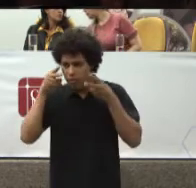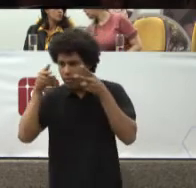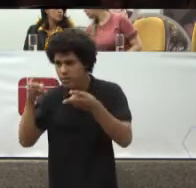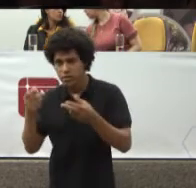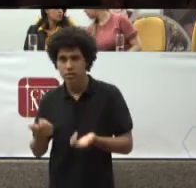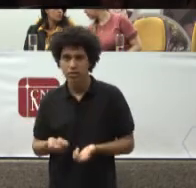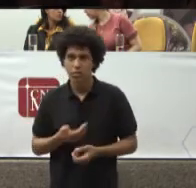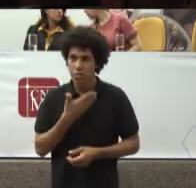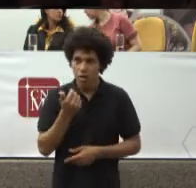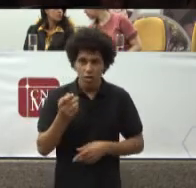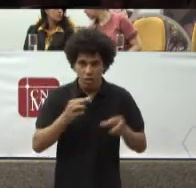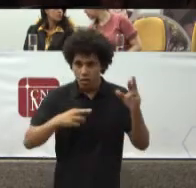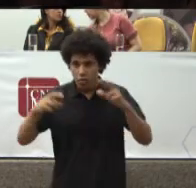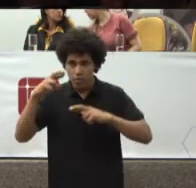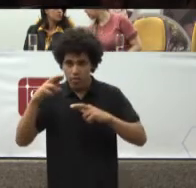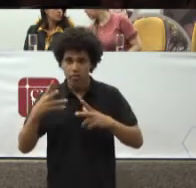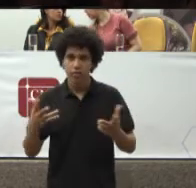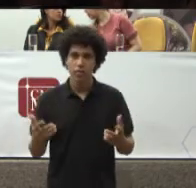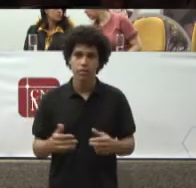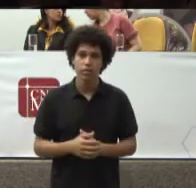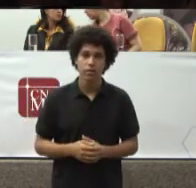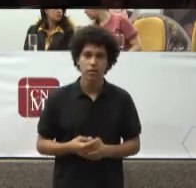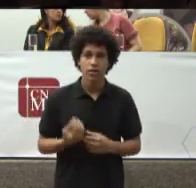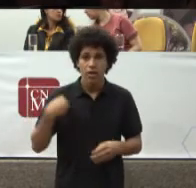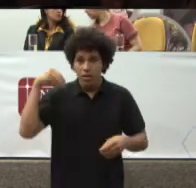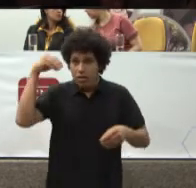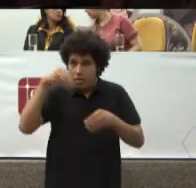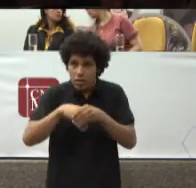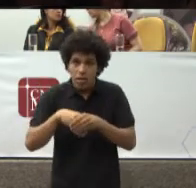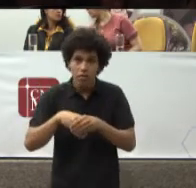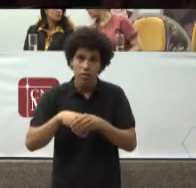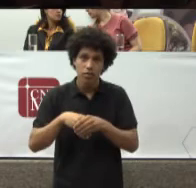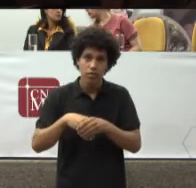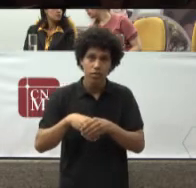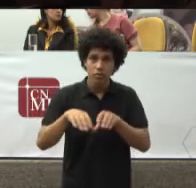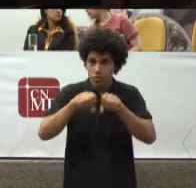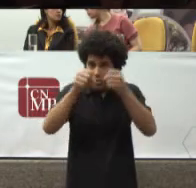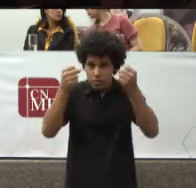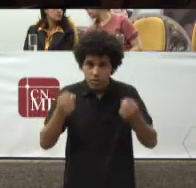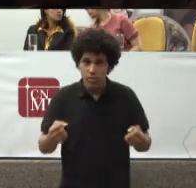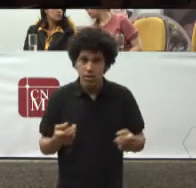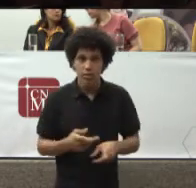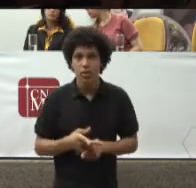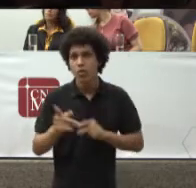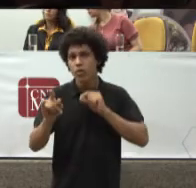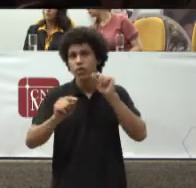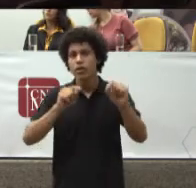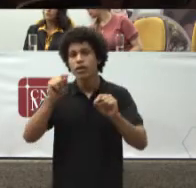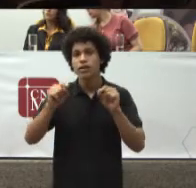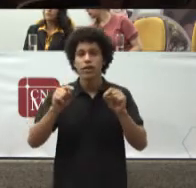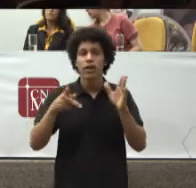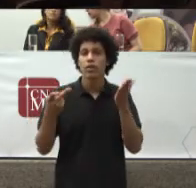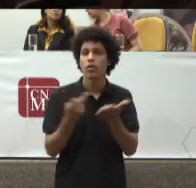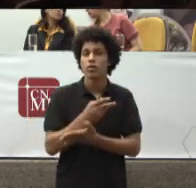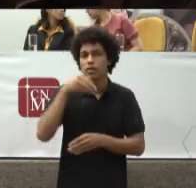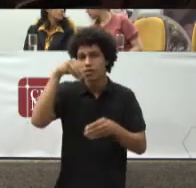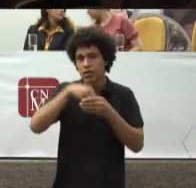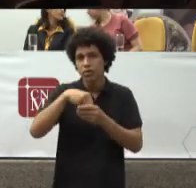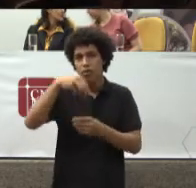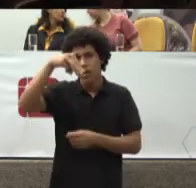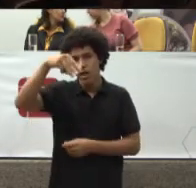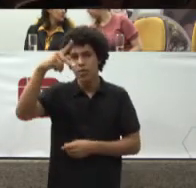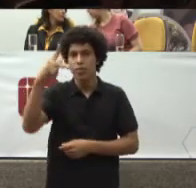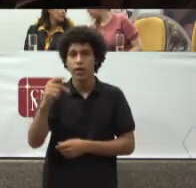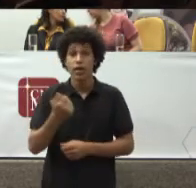Na ótica Sistêmica Do que São As atribuições Do MP E do que É que nós Podemos